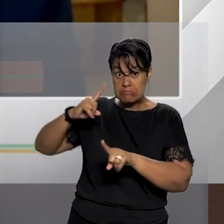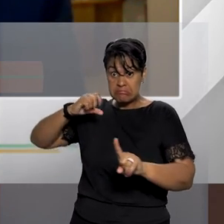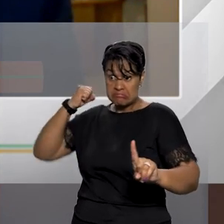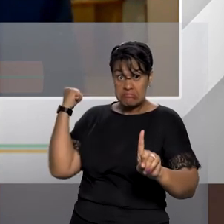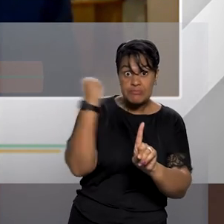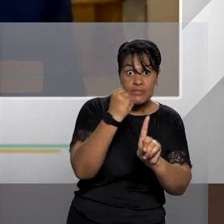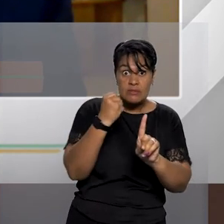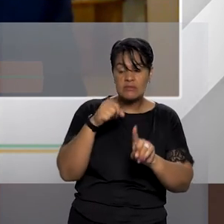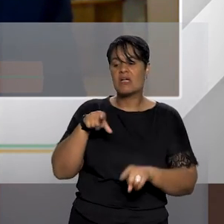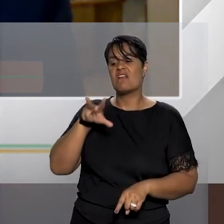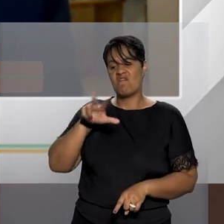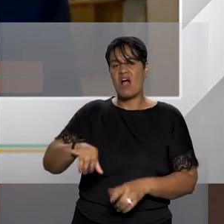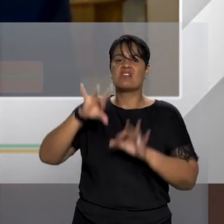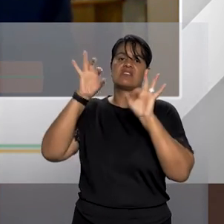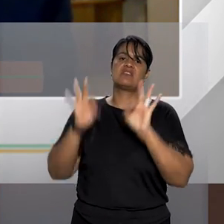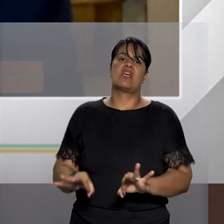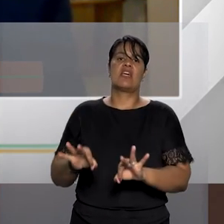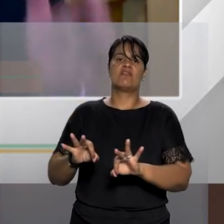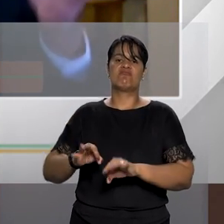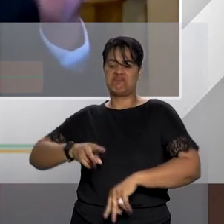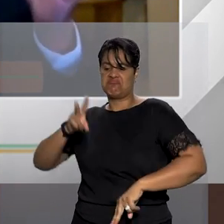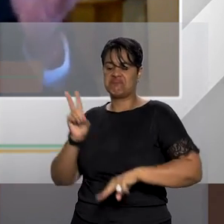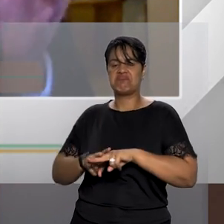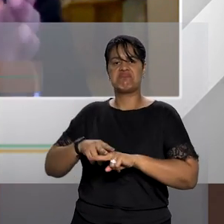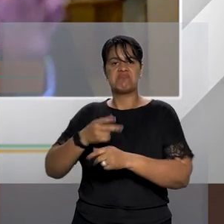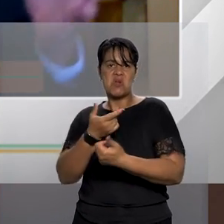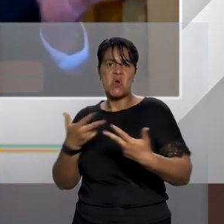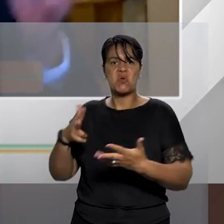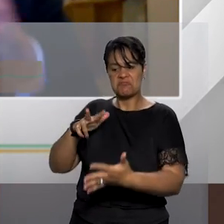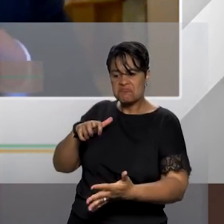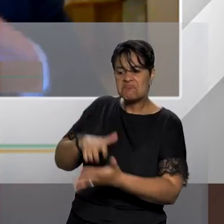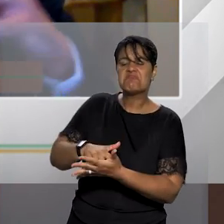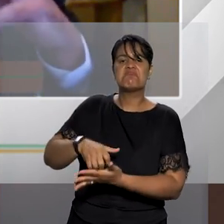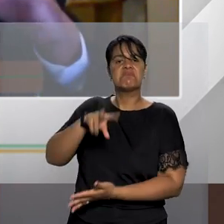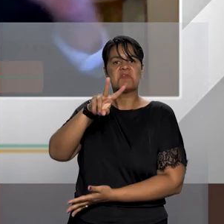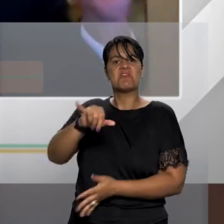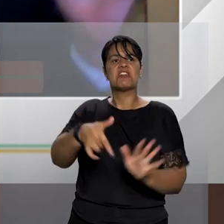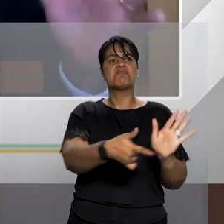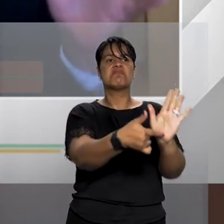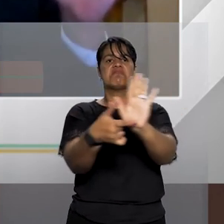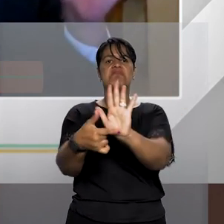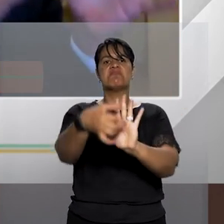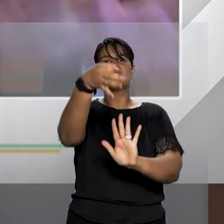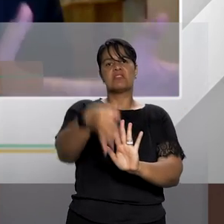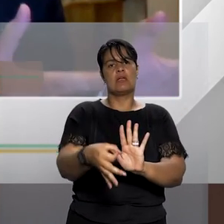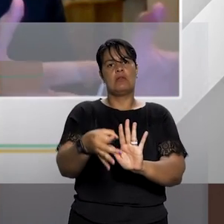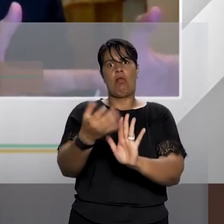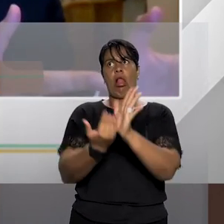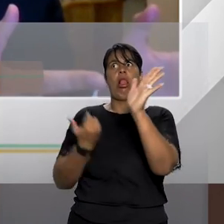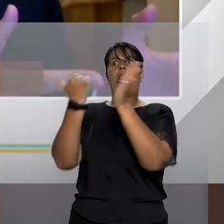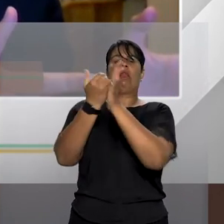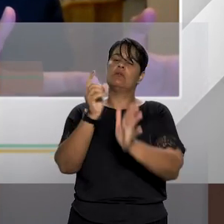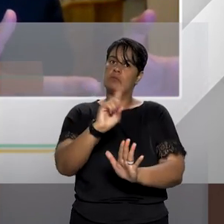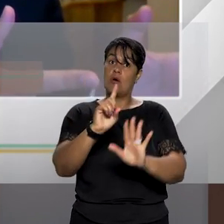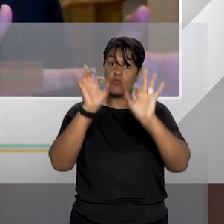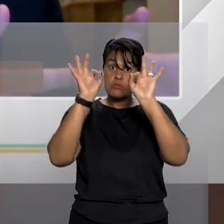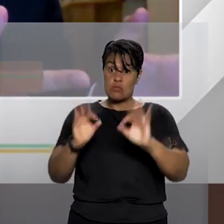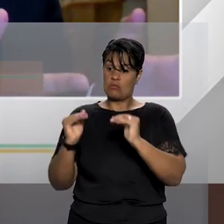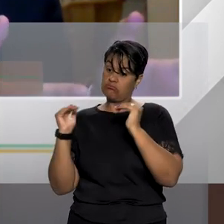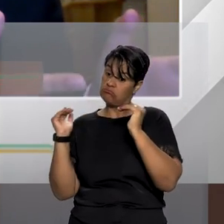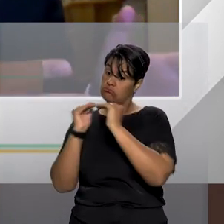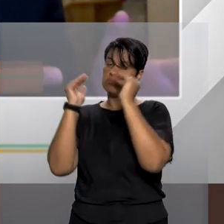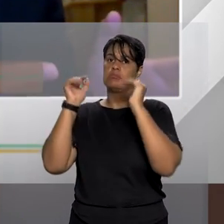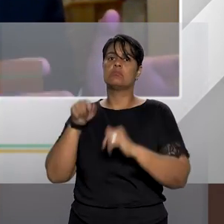uma reprimenda uma reprimenda que vai ser exemplar não dentro de um absurdo mas dentro daquilo que está previsto lá no Código